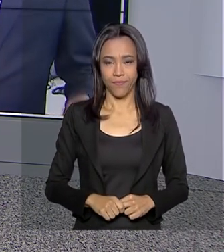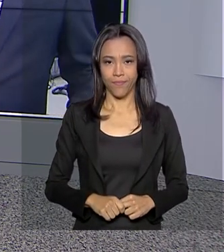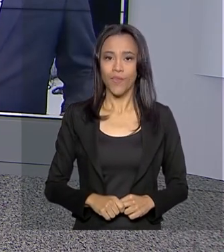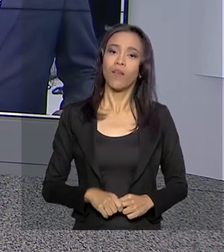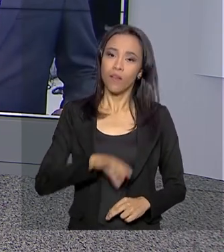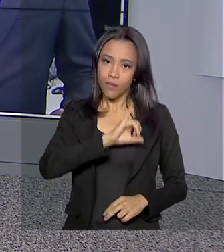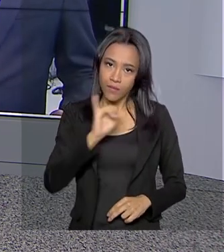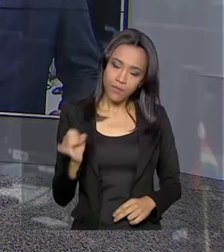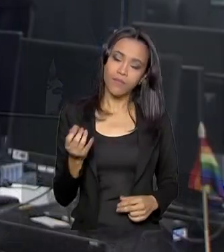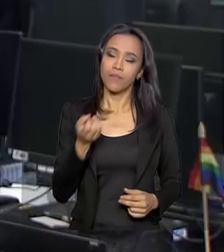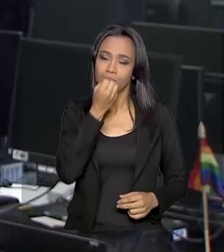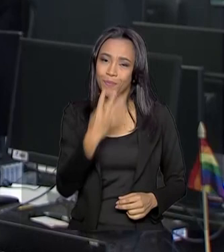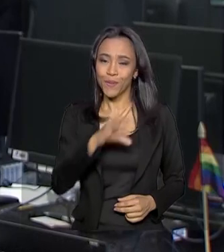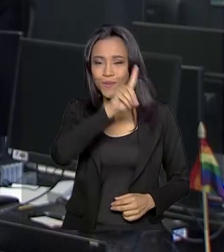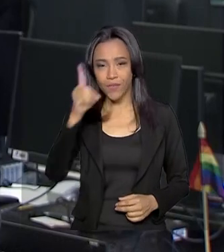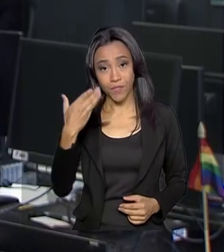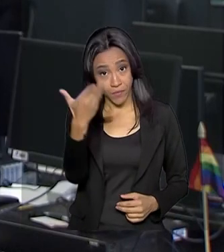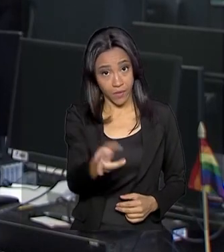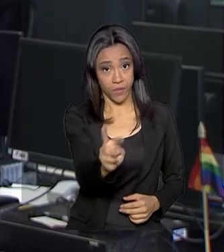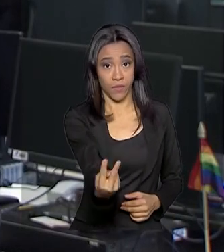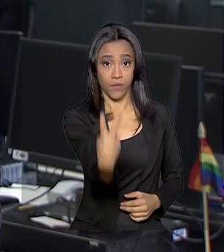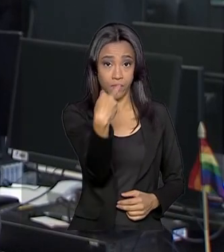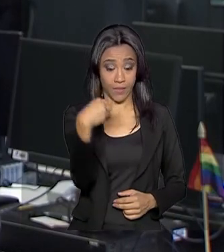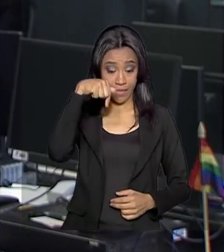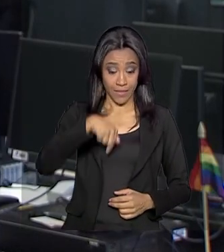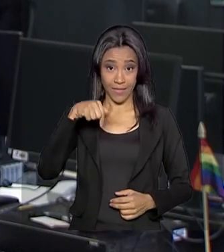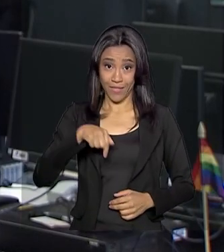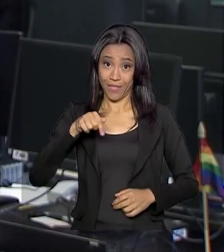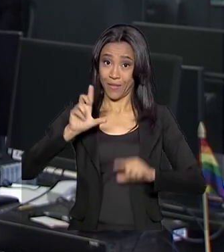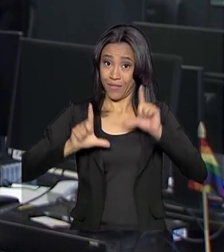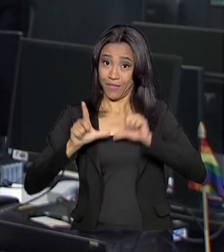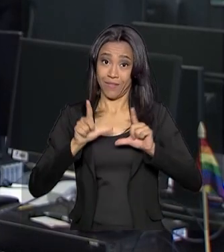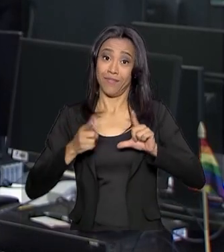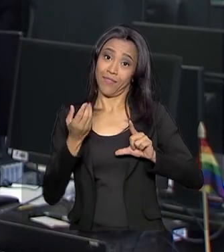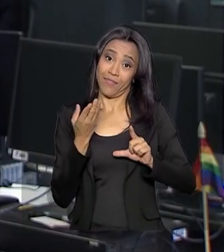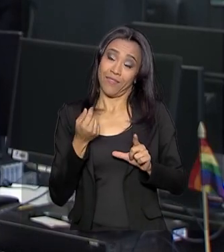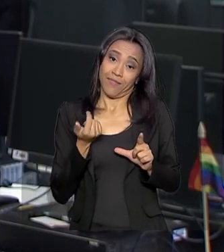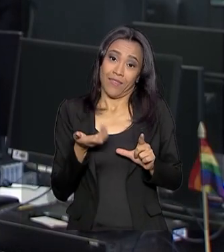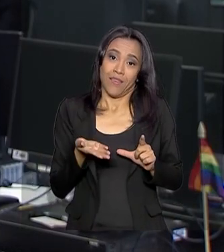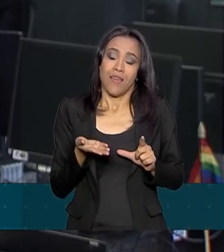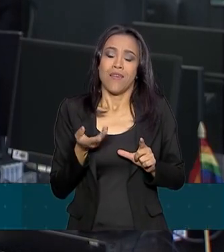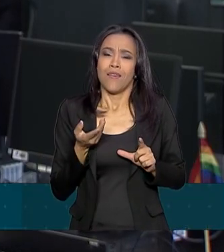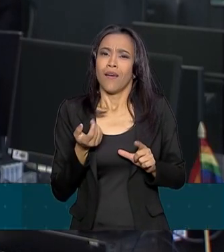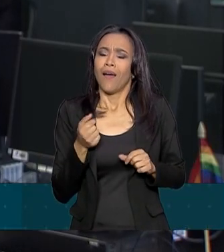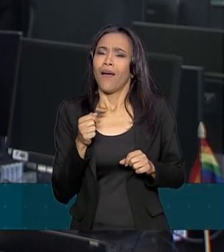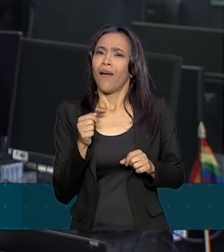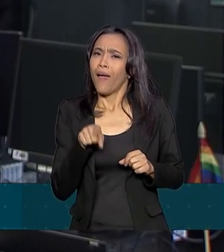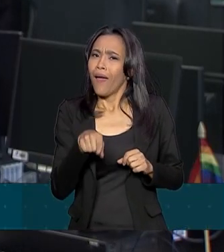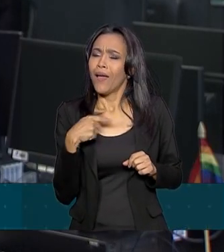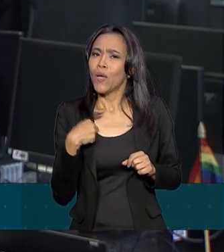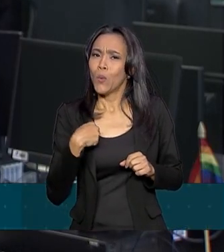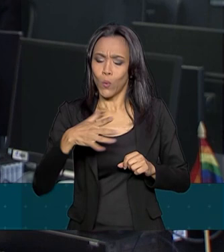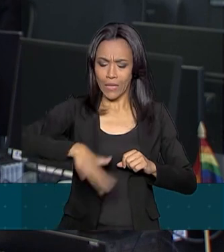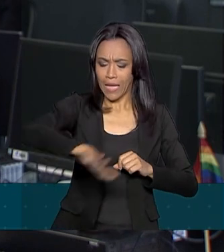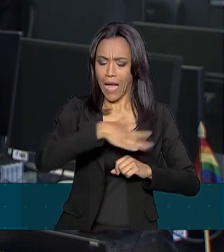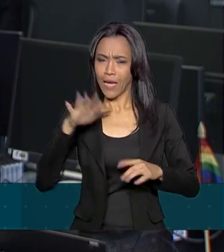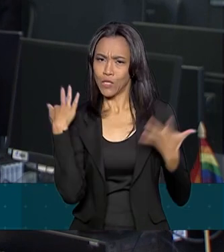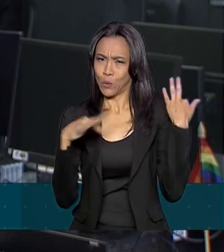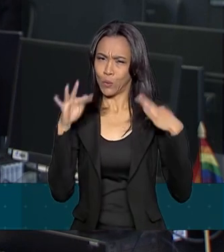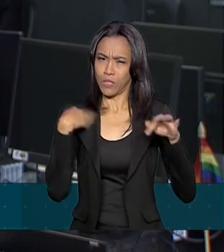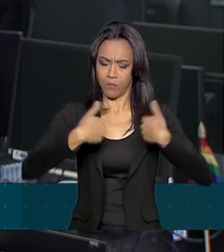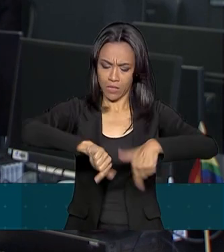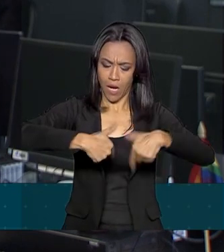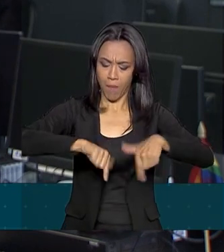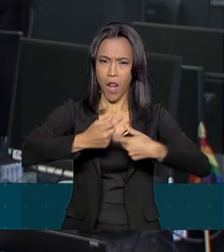Olá, Renata. Olá, bom dia a você que acompanha o Brasil em Dia. Com o perdão da redundância, turismo de negócios é um